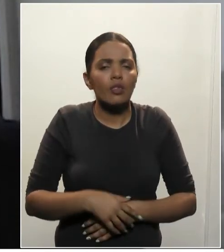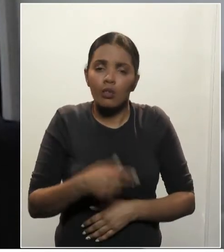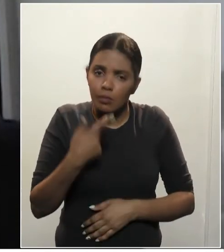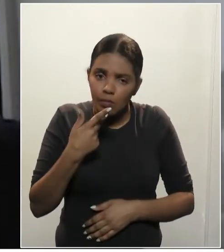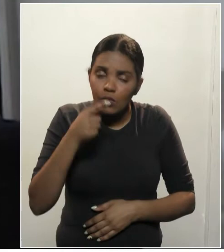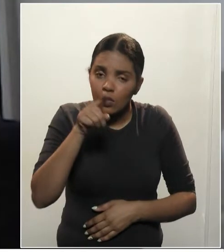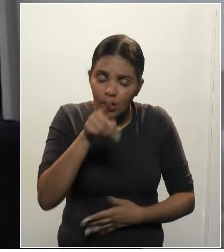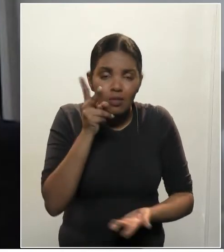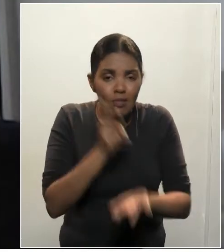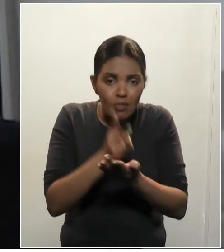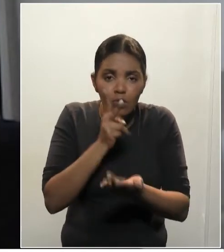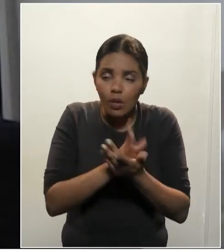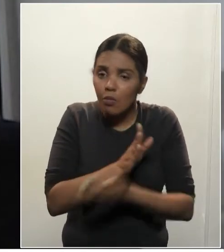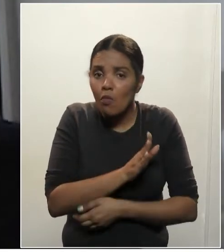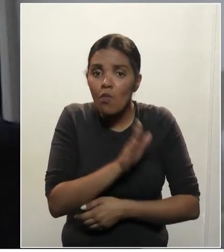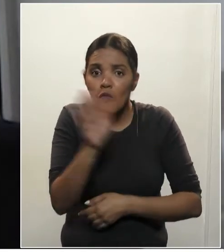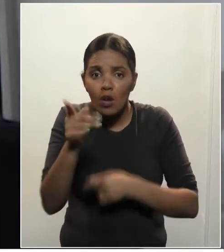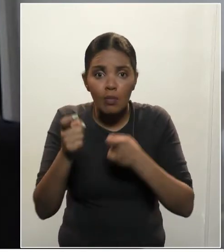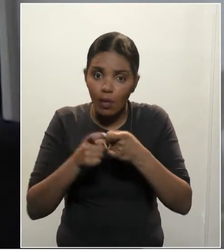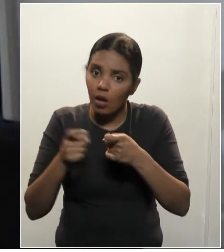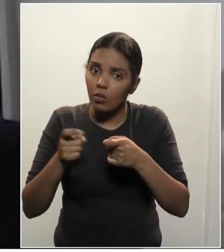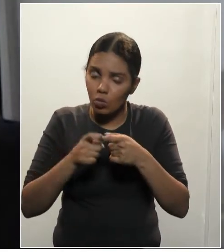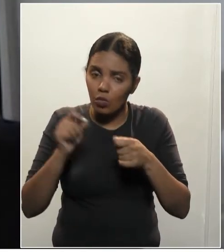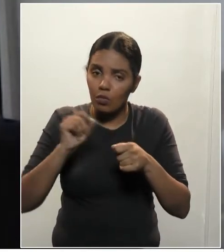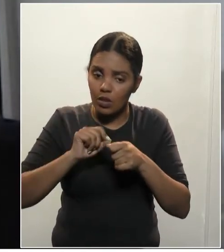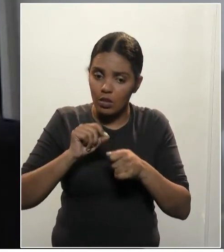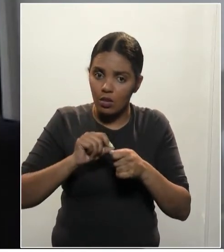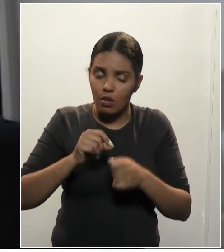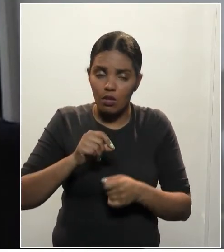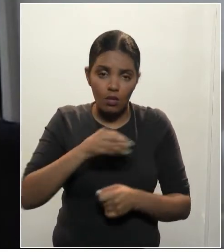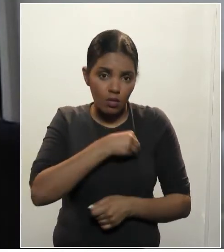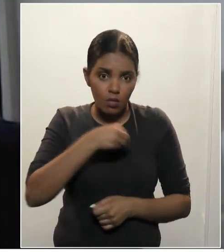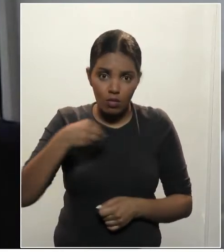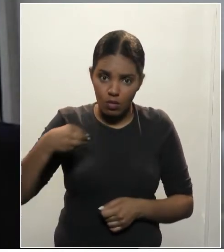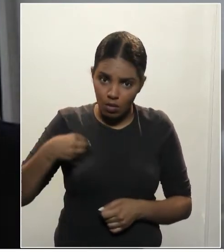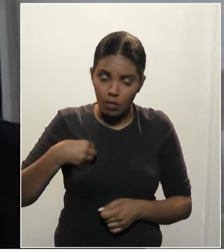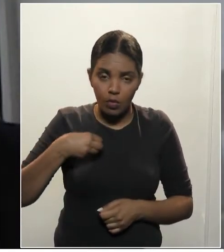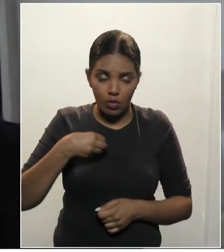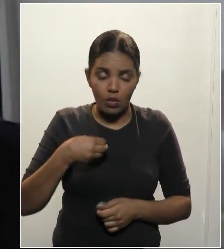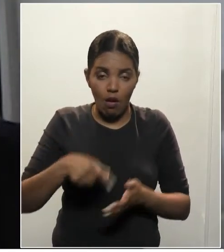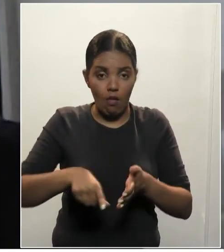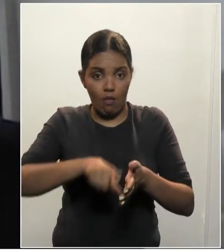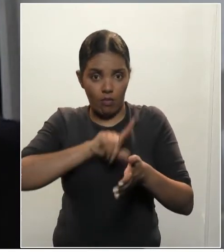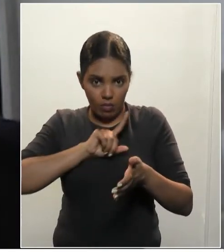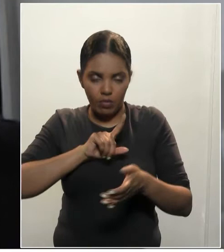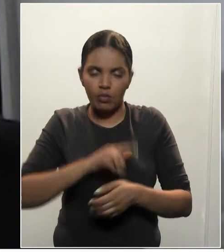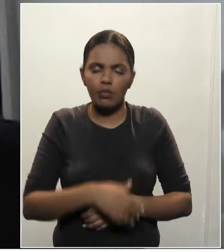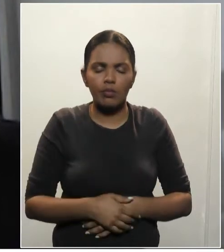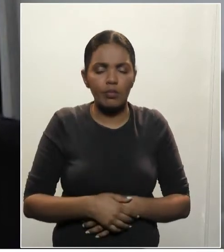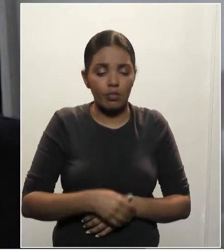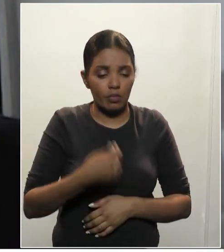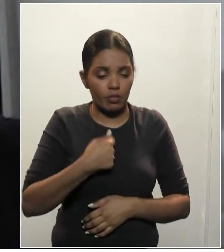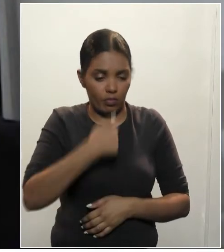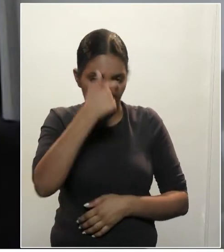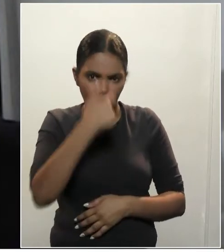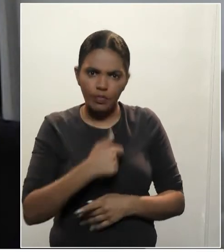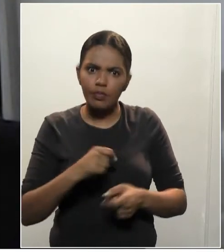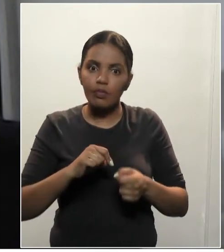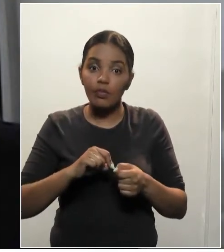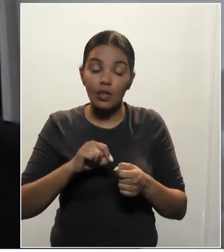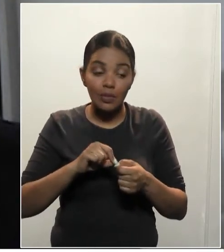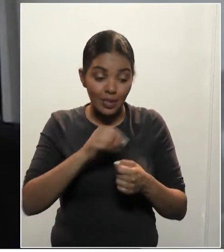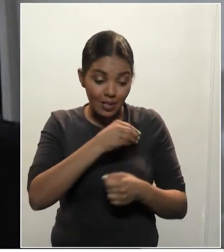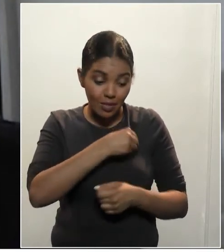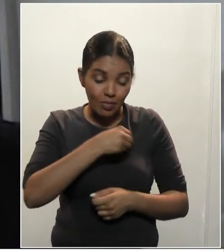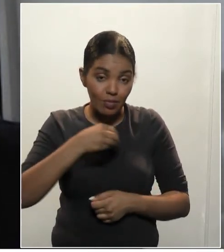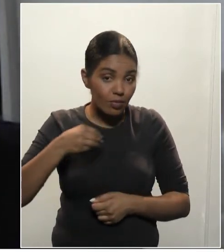procurem regularmente um médico para fazer os exames preventivos. Eu, num exame cardiológico,